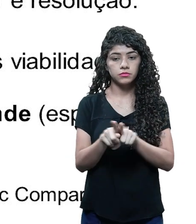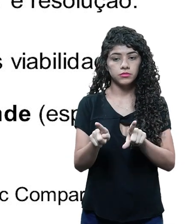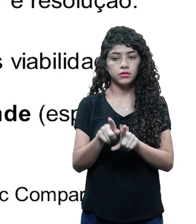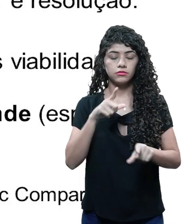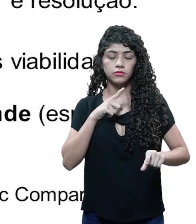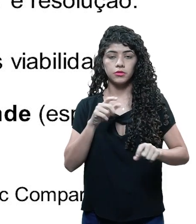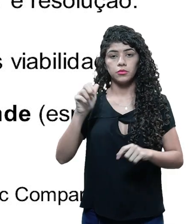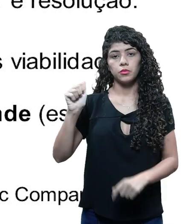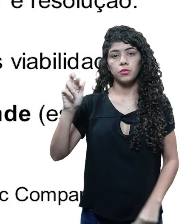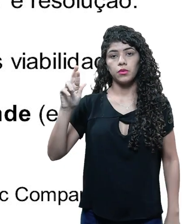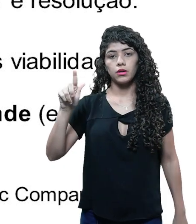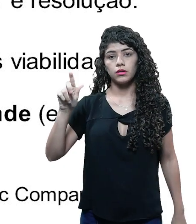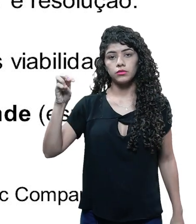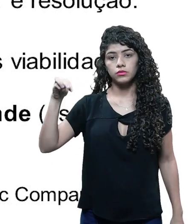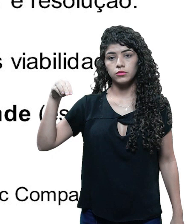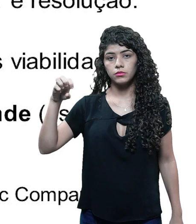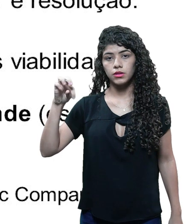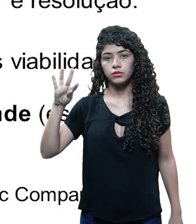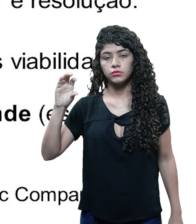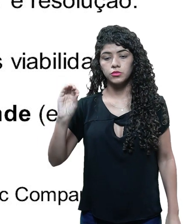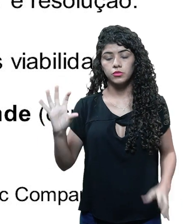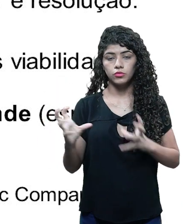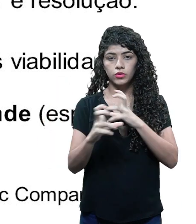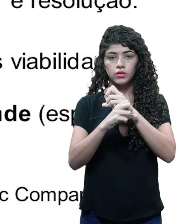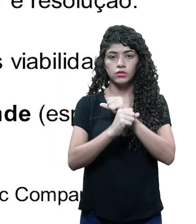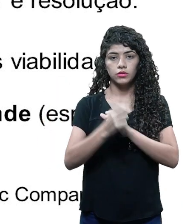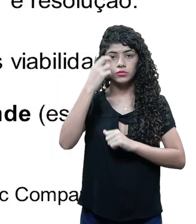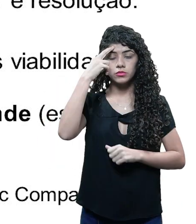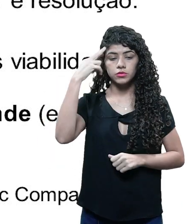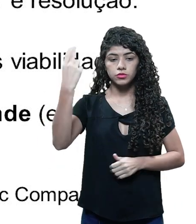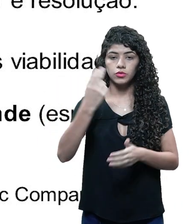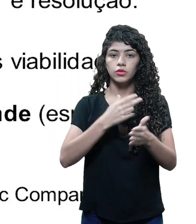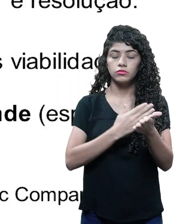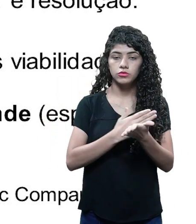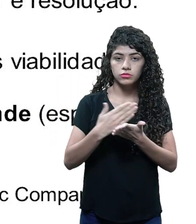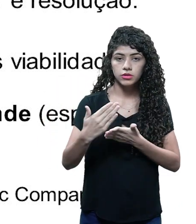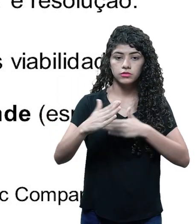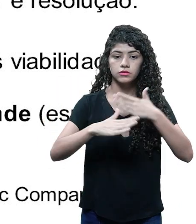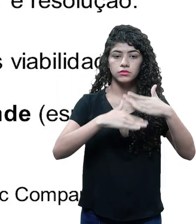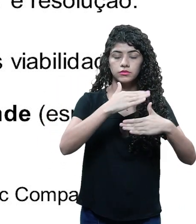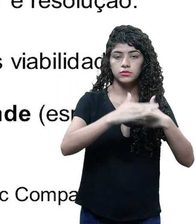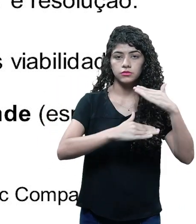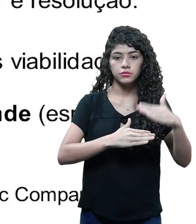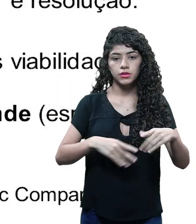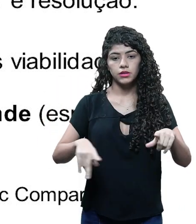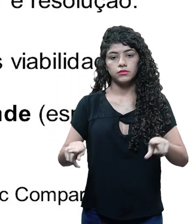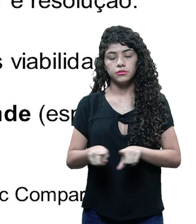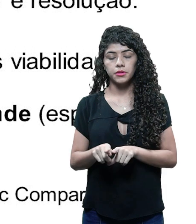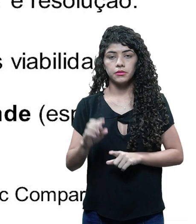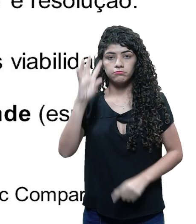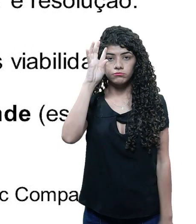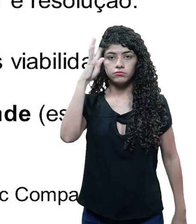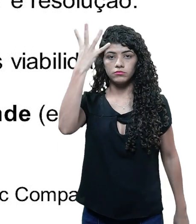ao argumento. É um resumo da história com início, desenvolvimento e